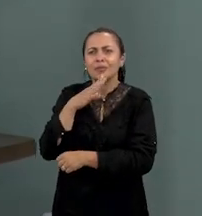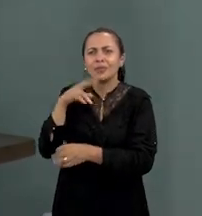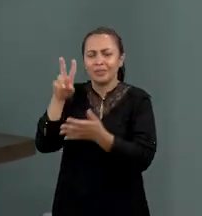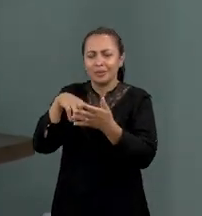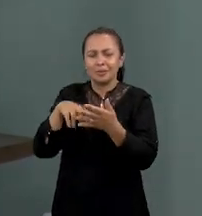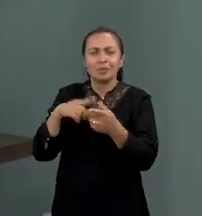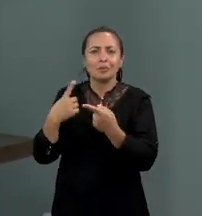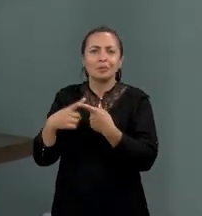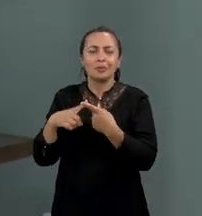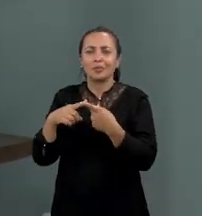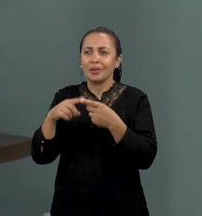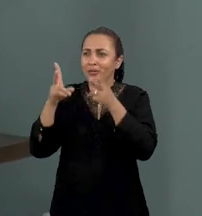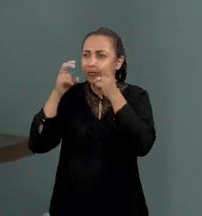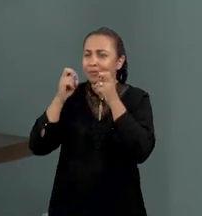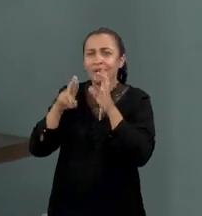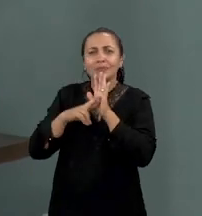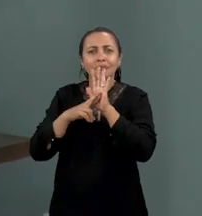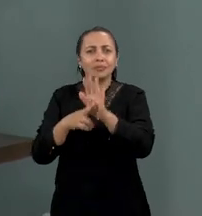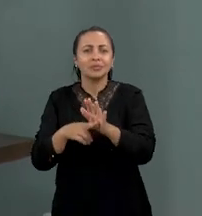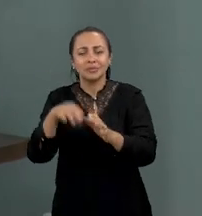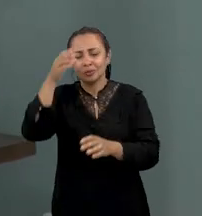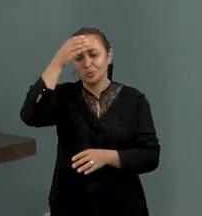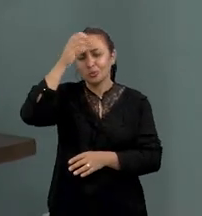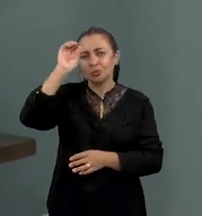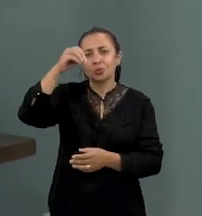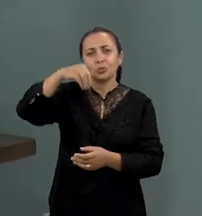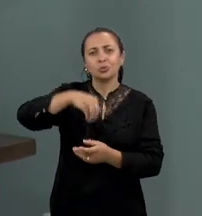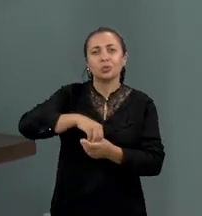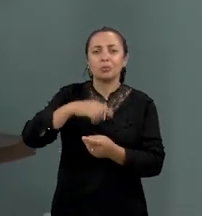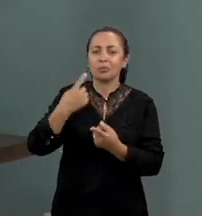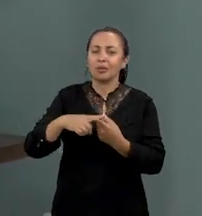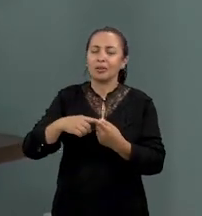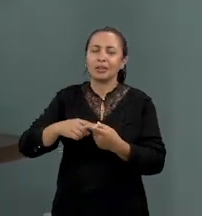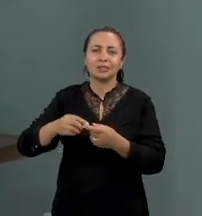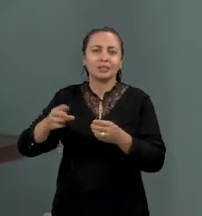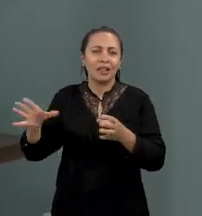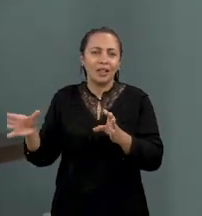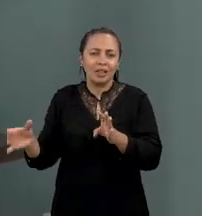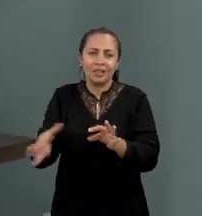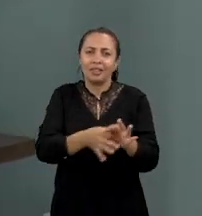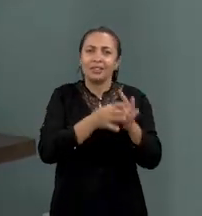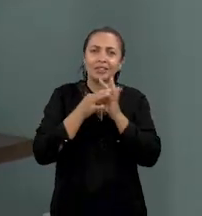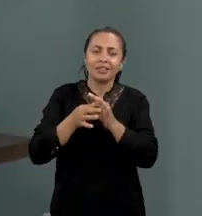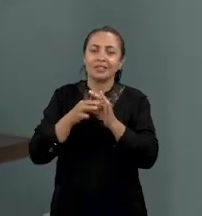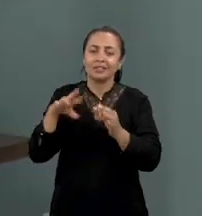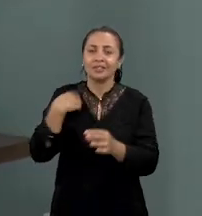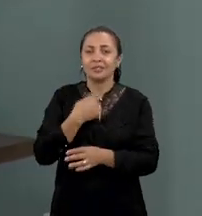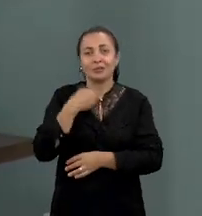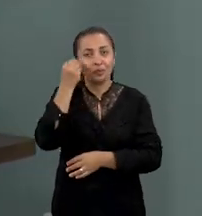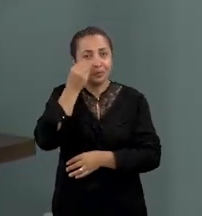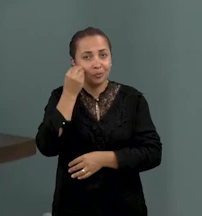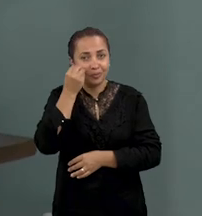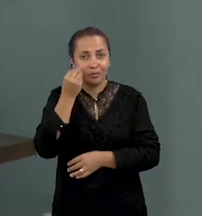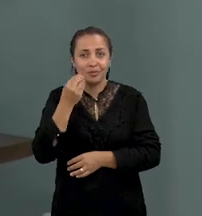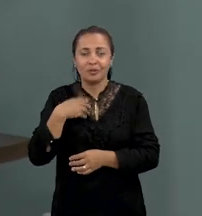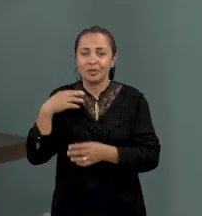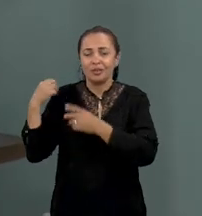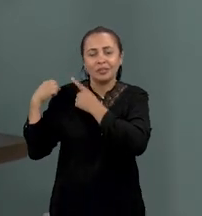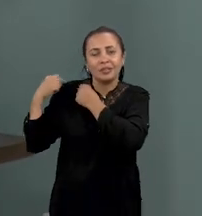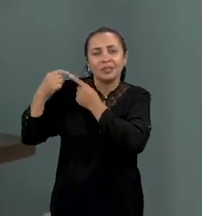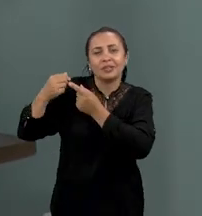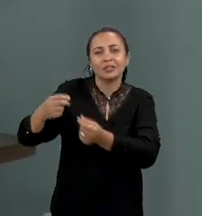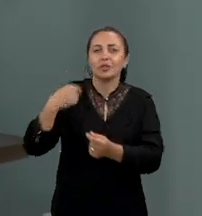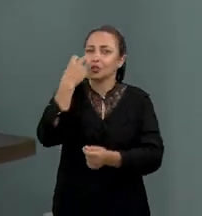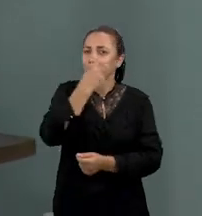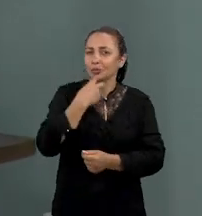porque eles se veem representados nessa cultura, porque ela está arraigada na nossa experiência, através de